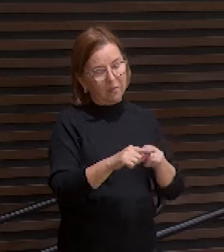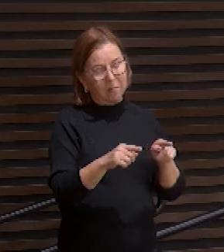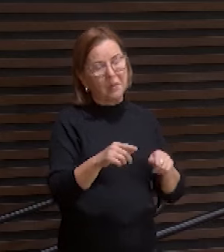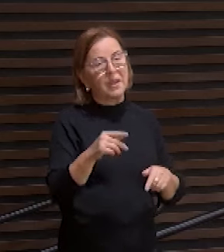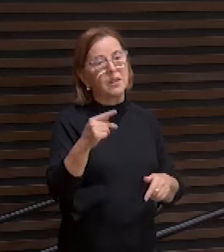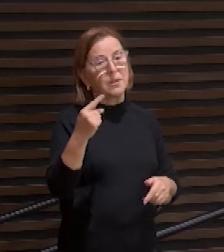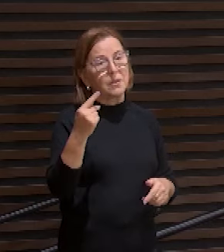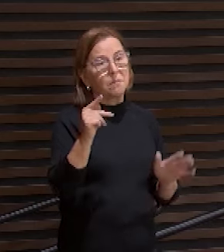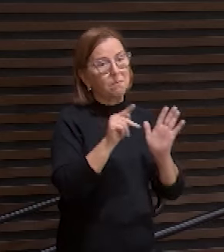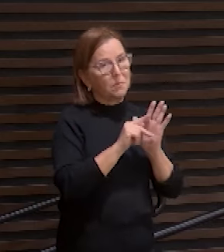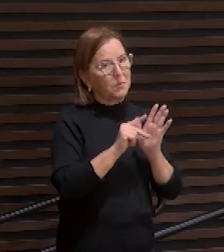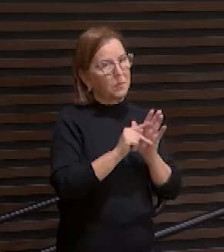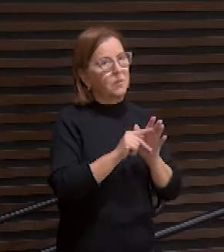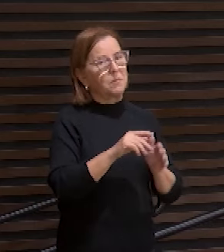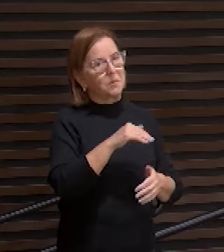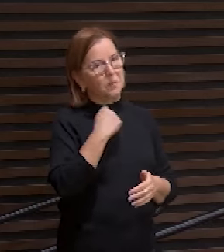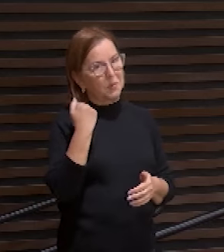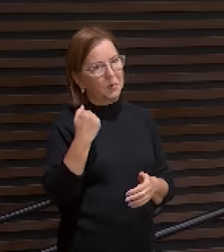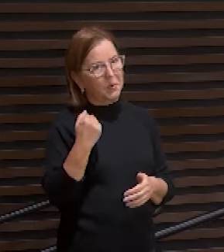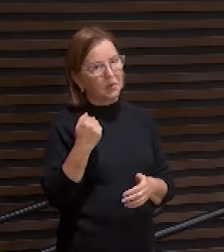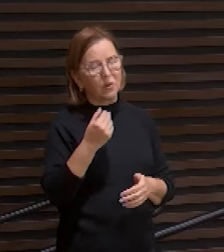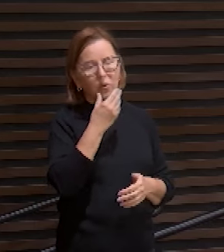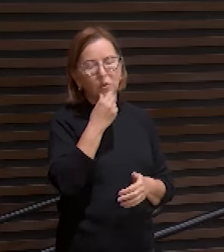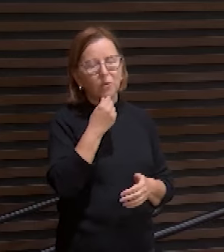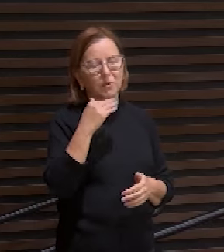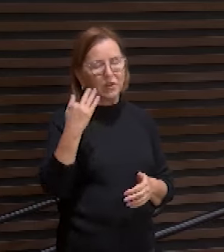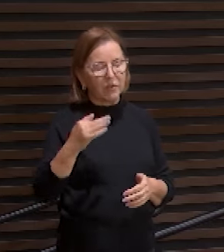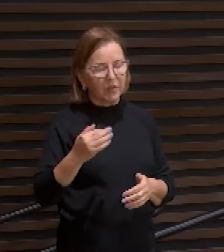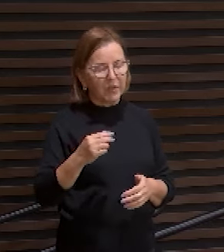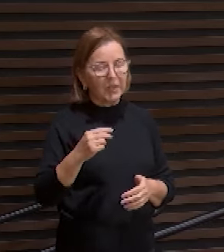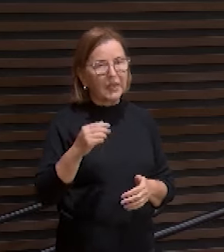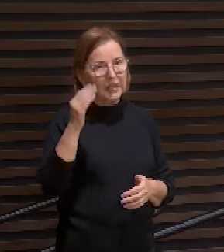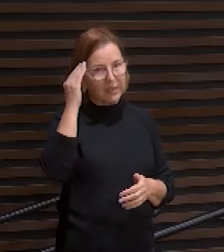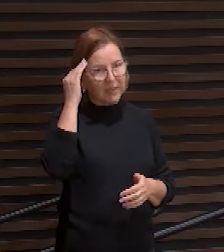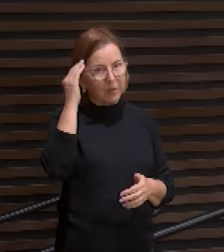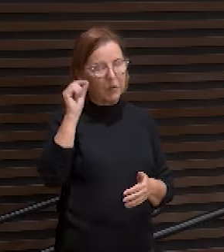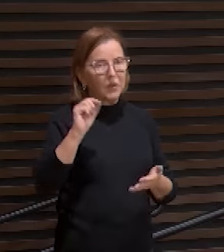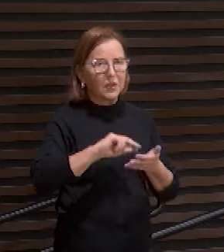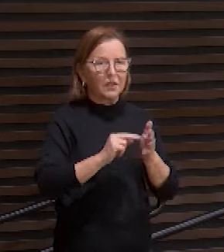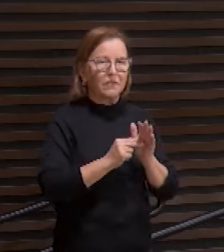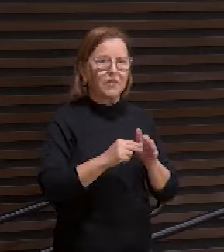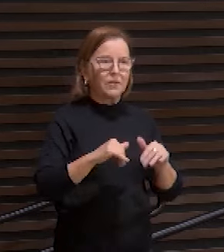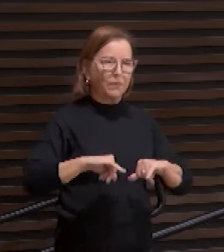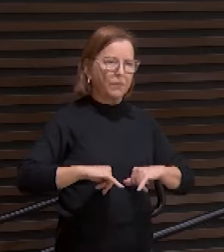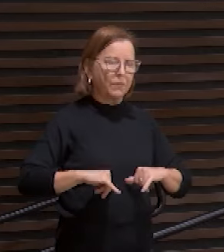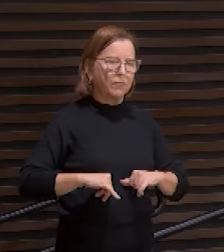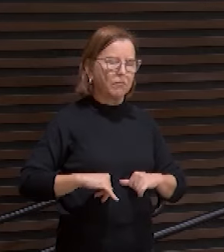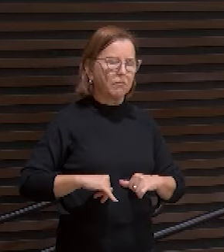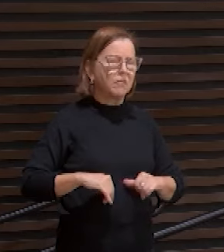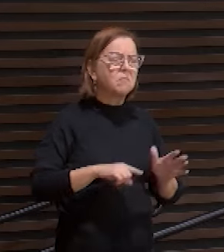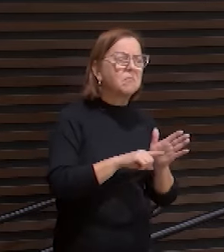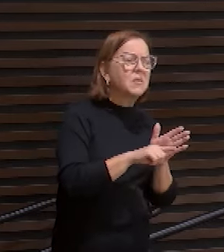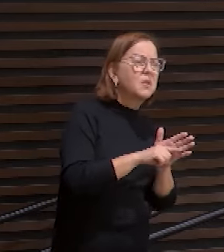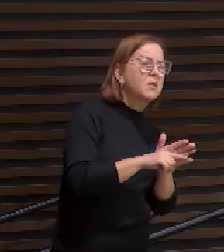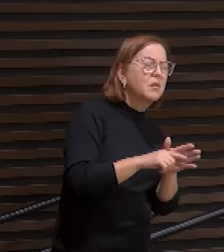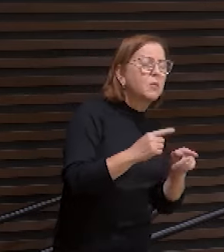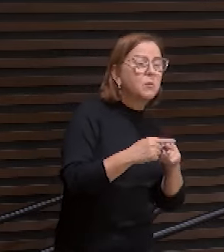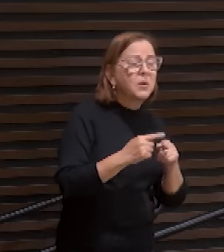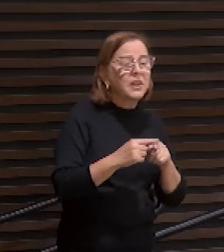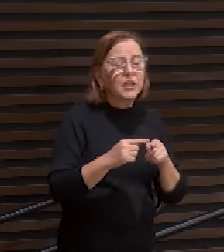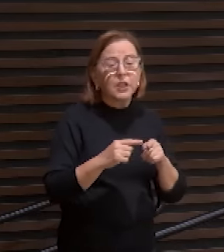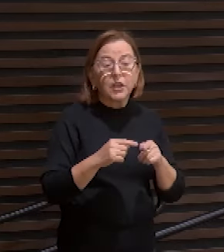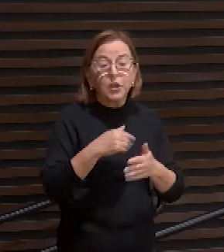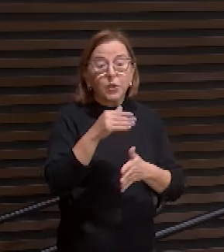Homem de dores que sabe o que é padecer. Agora eu pergunto, por que todas essas coisas